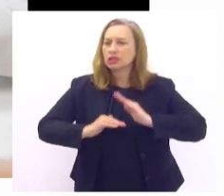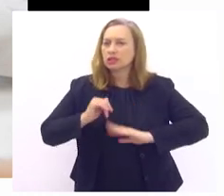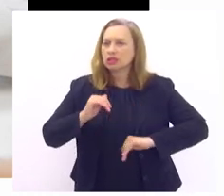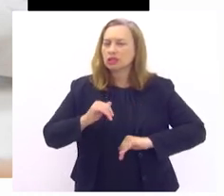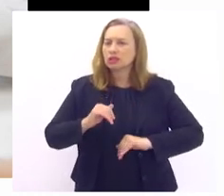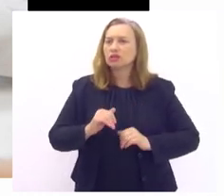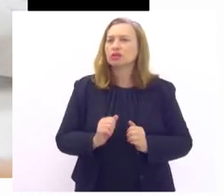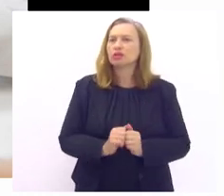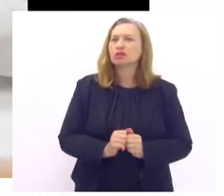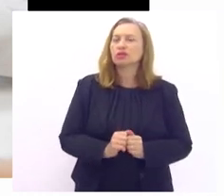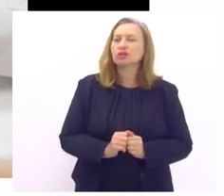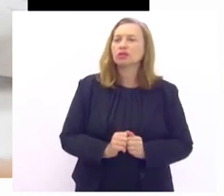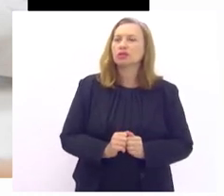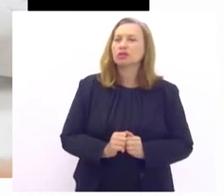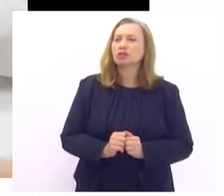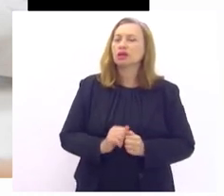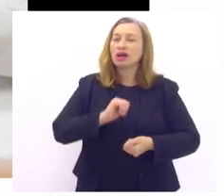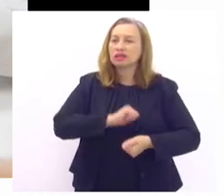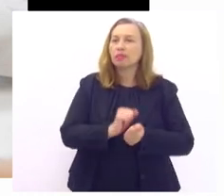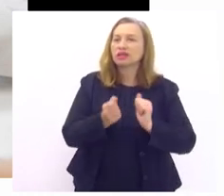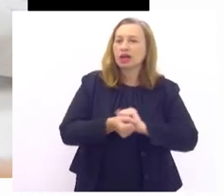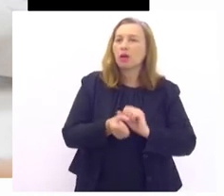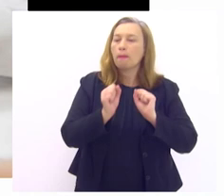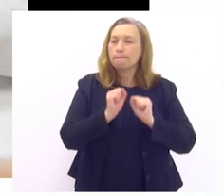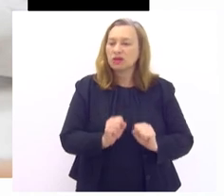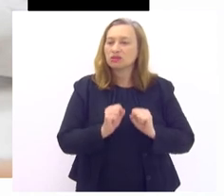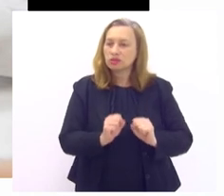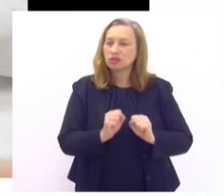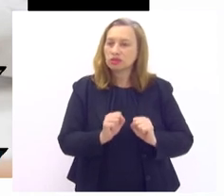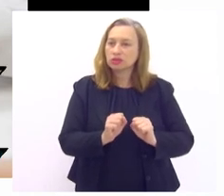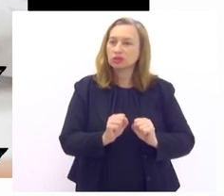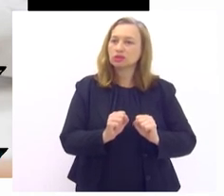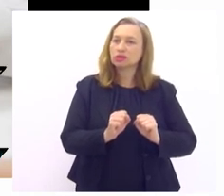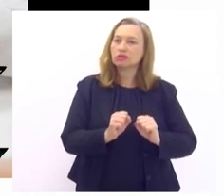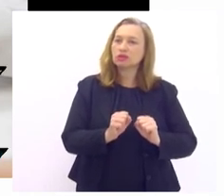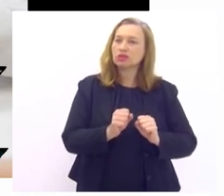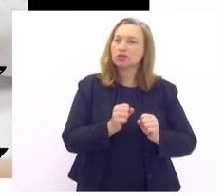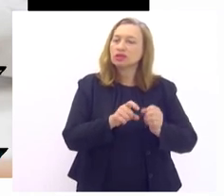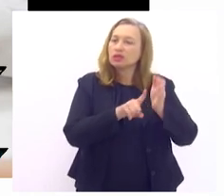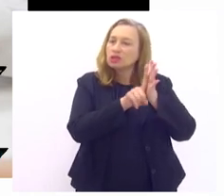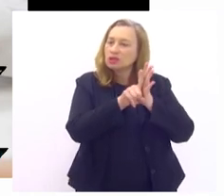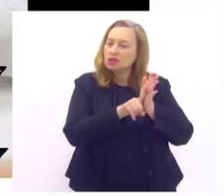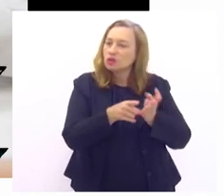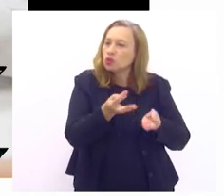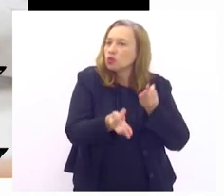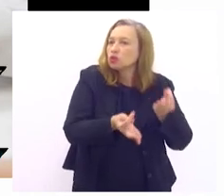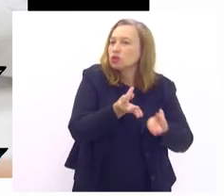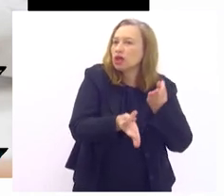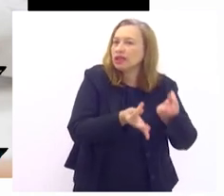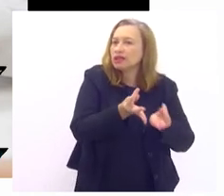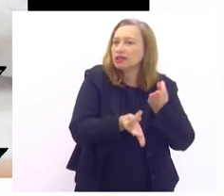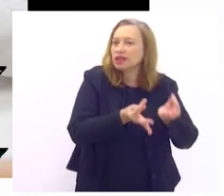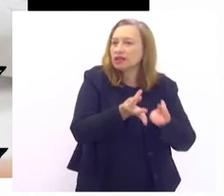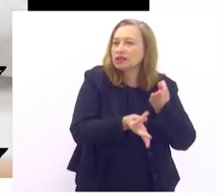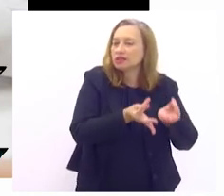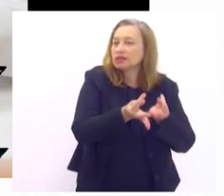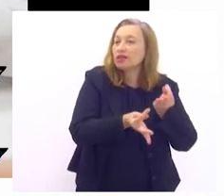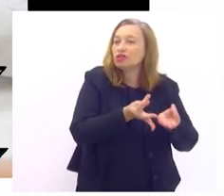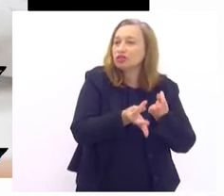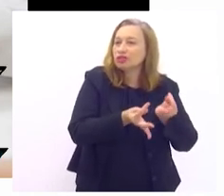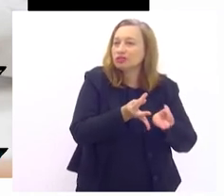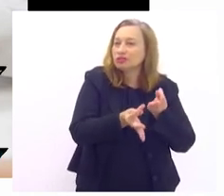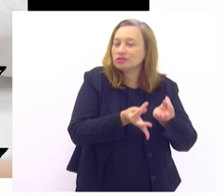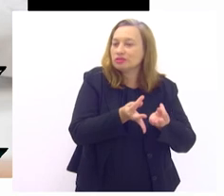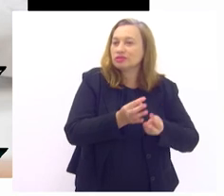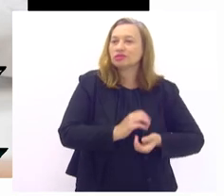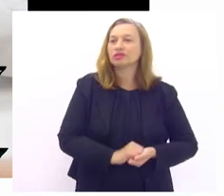habilitado a poder estar fazendo esse esse tratamento então ali são dedos em garra dedos